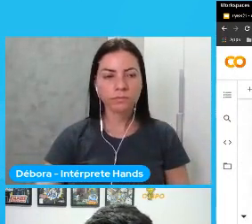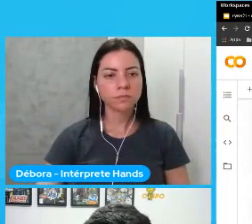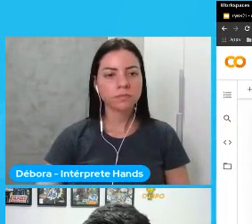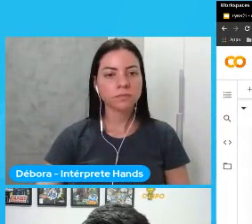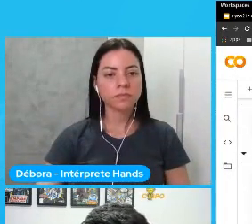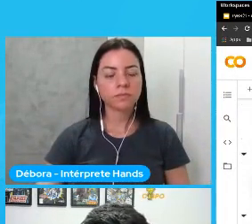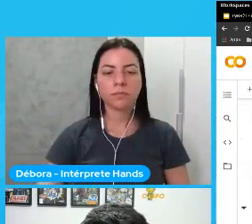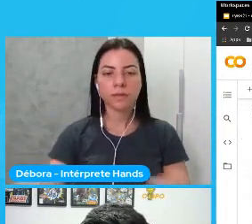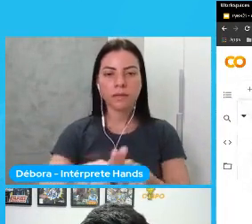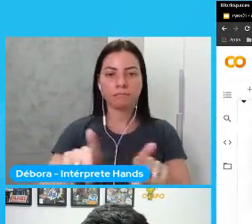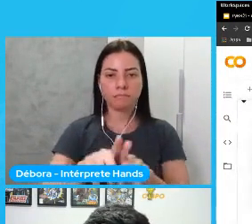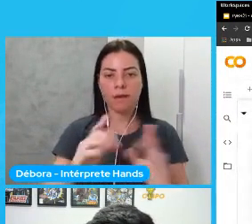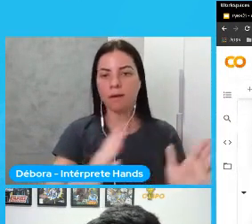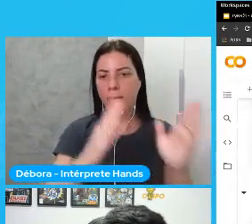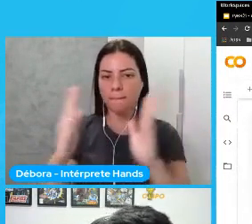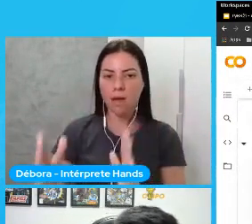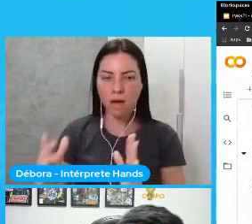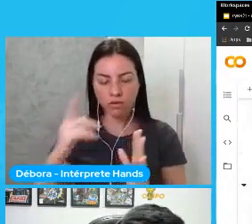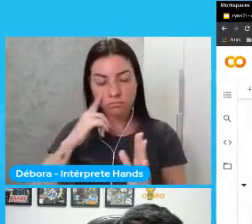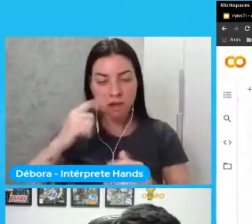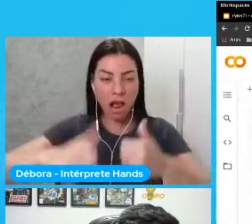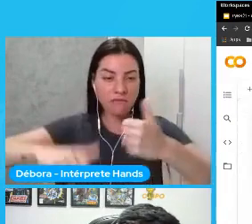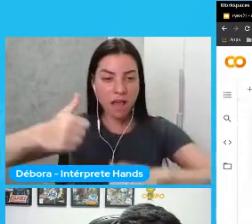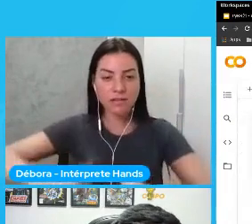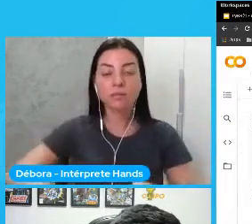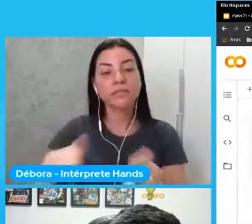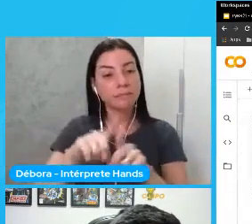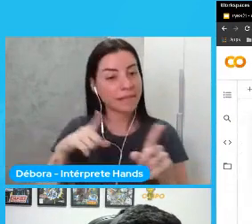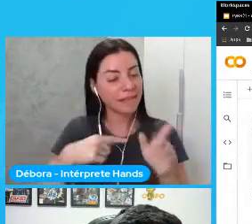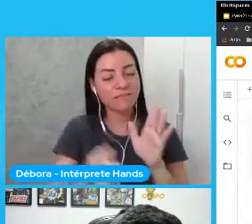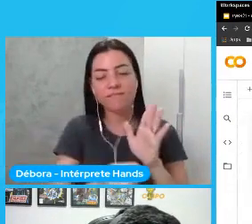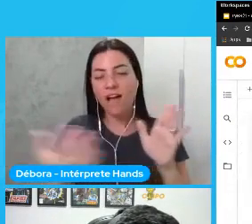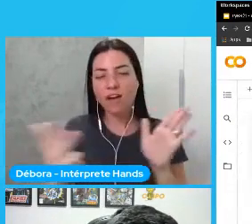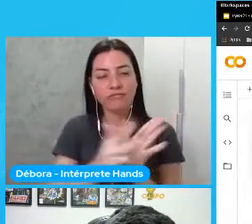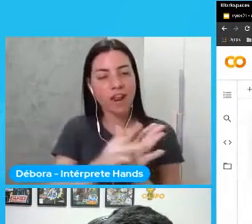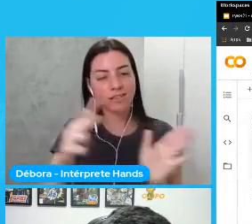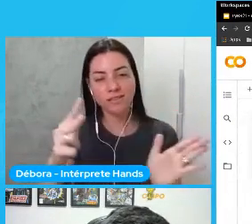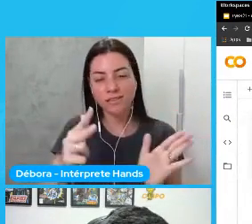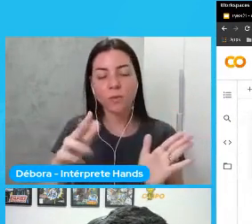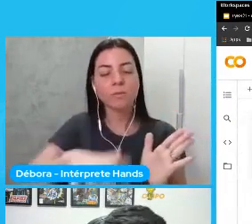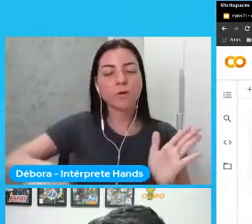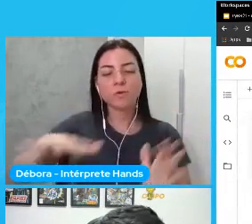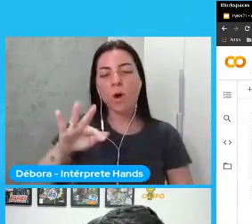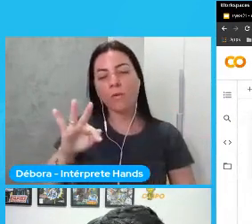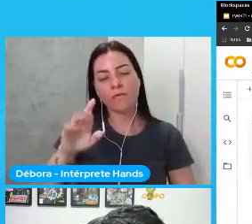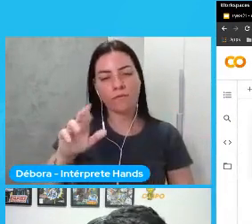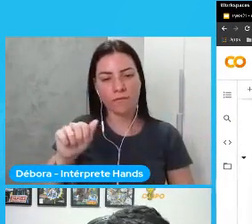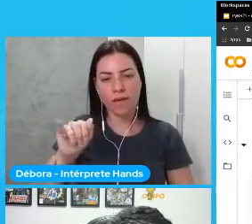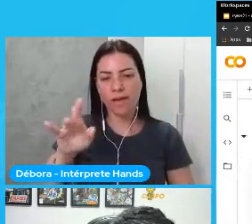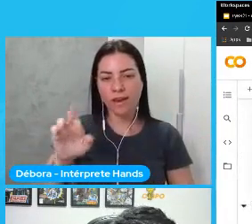eu tenho a parte de avaliação então eu tenho um conjunto de validação que o próprio pessoal do fairface deixa pronta